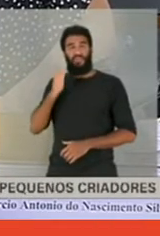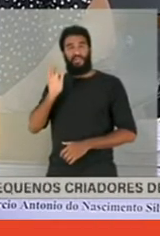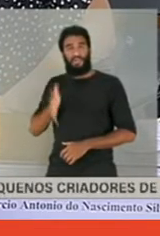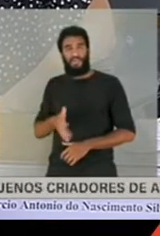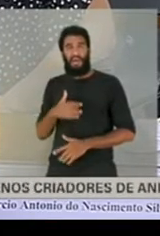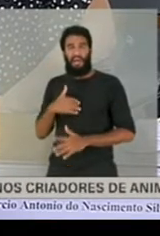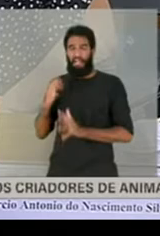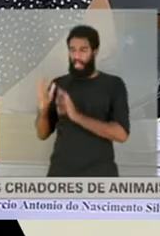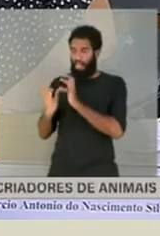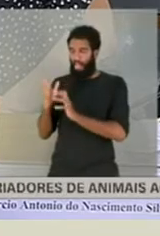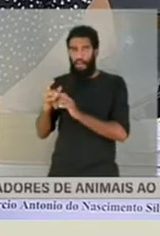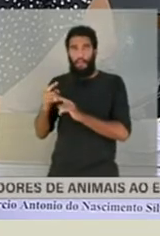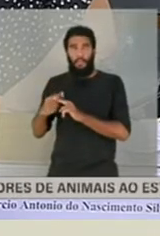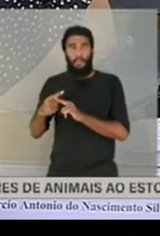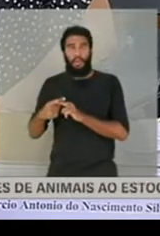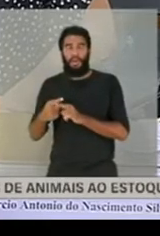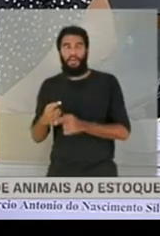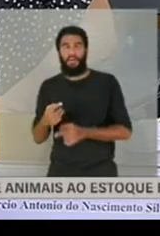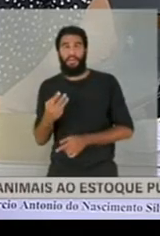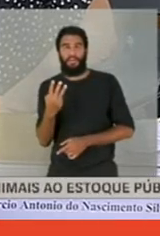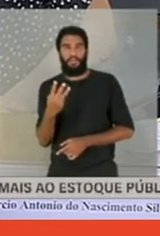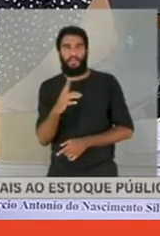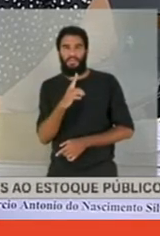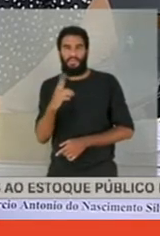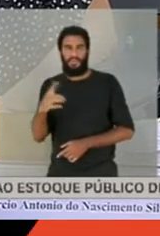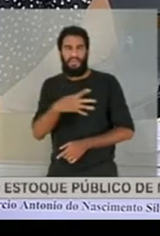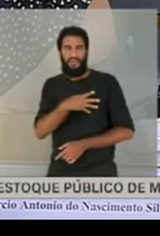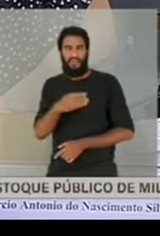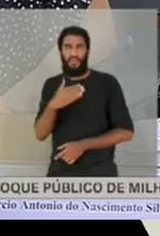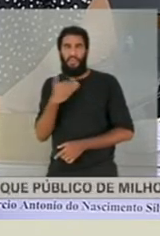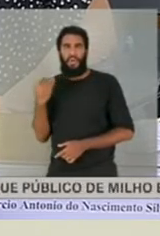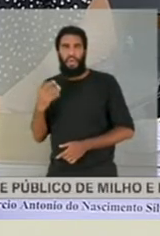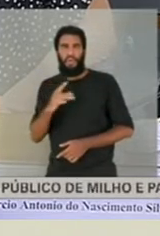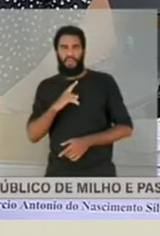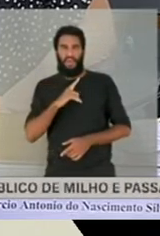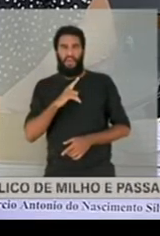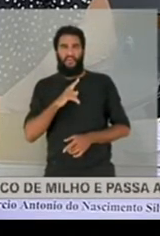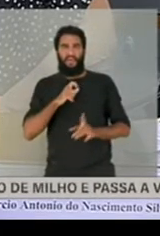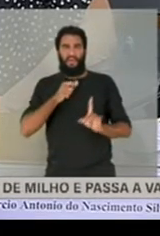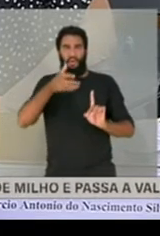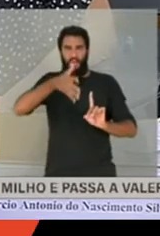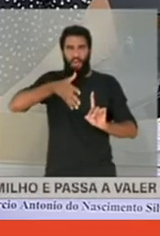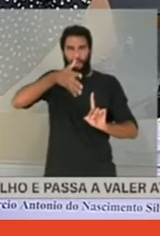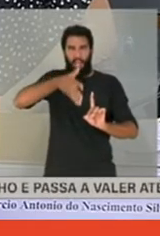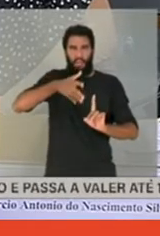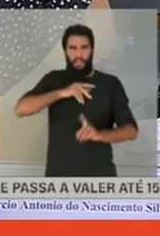três dias, meu filho morto, teve um pronunciamento e aquela confusão,